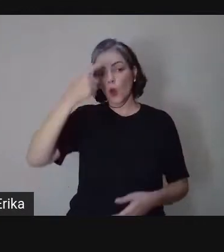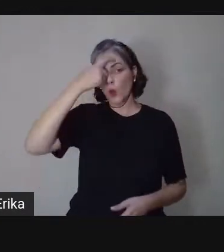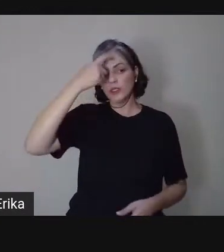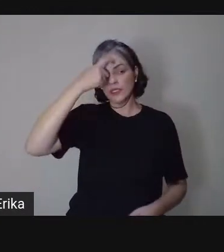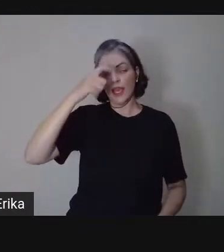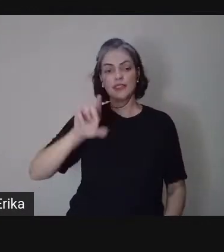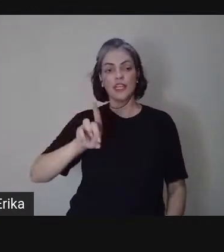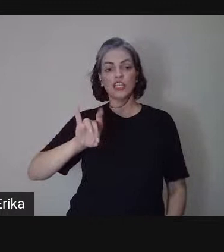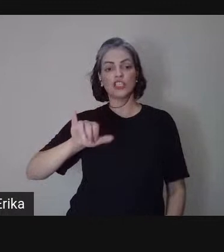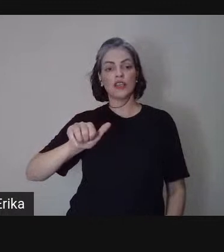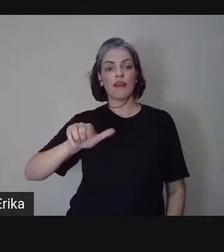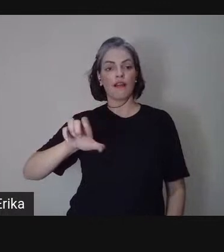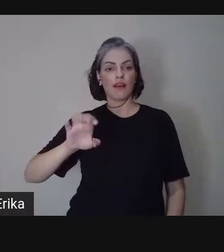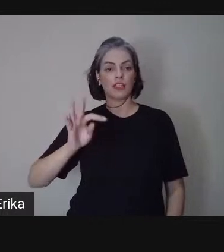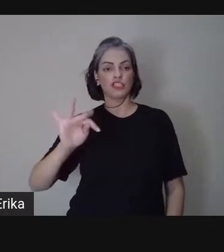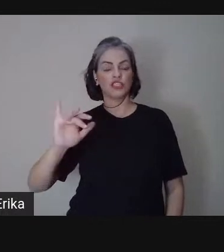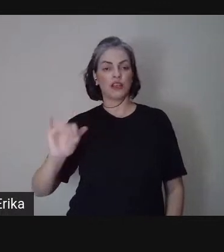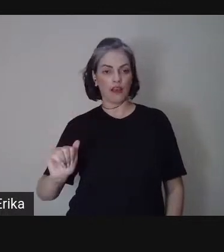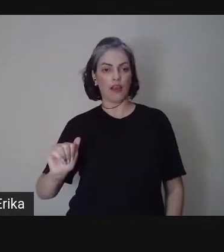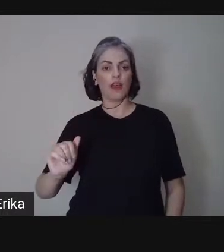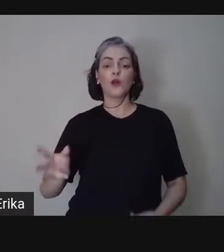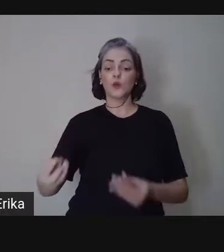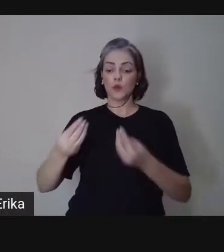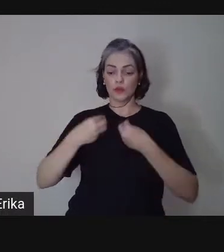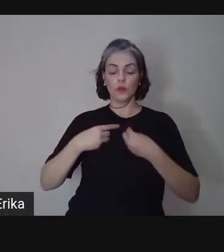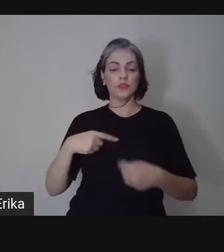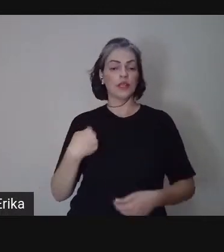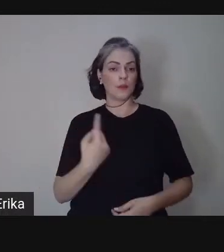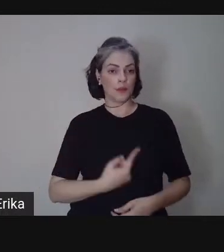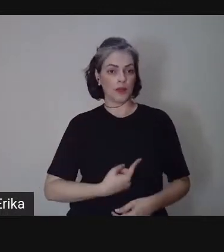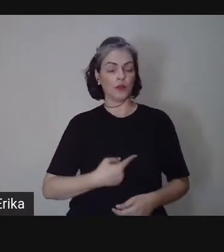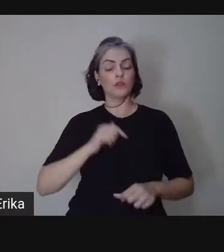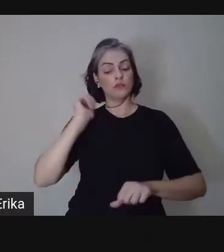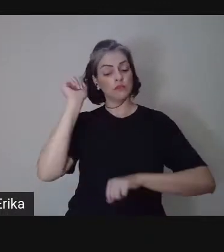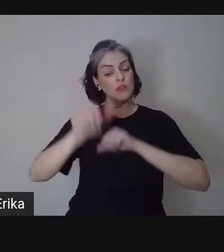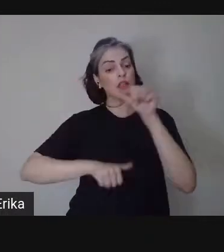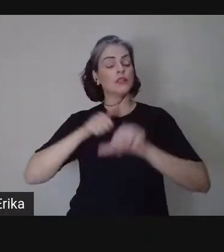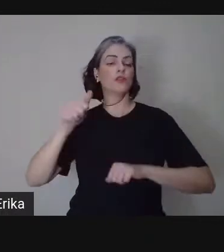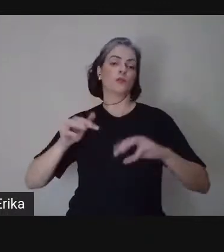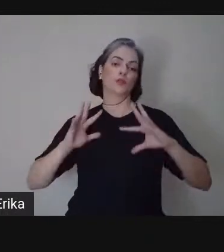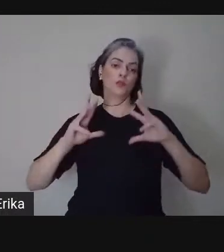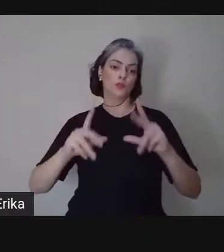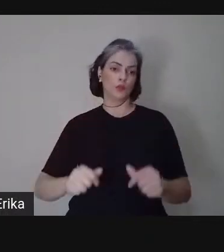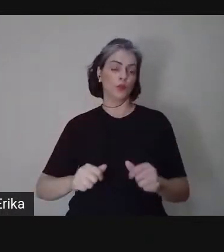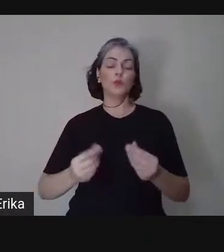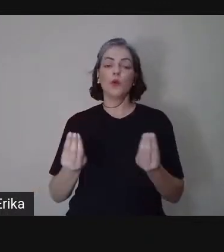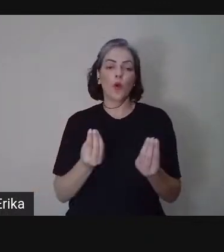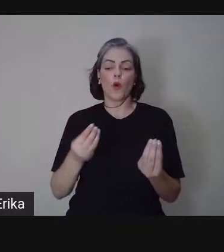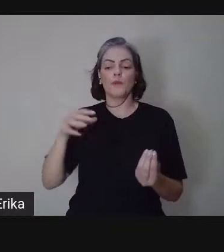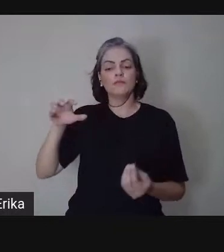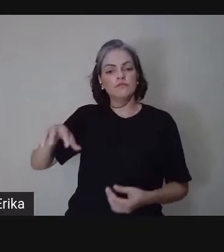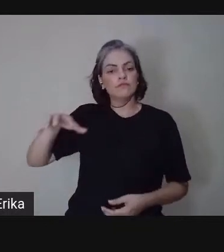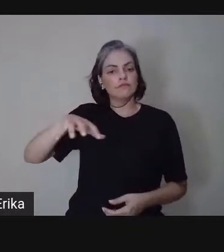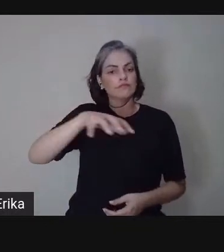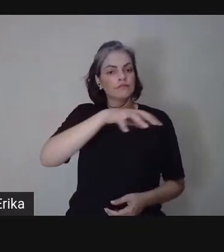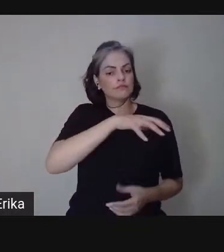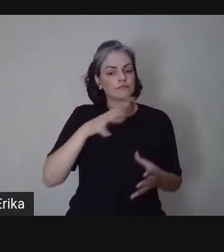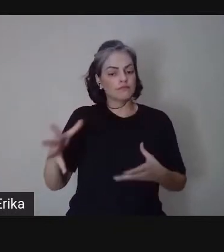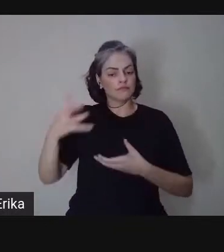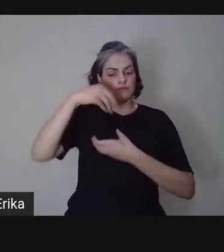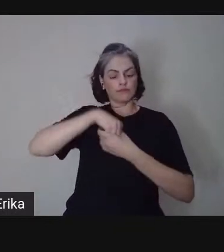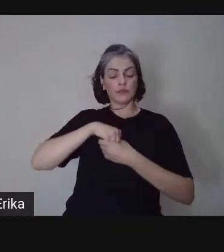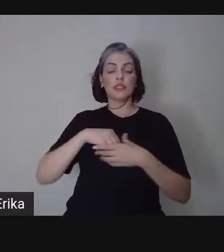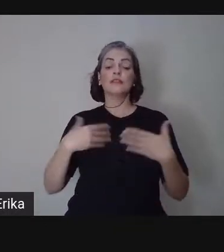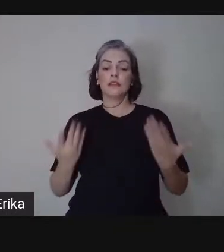é o que nos permite a transformação do todo a partir das partes. A educação parte do